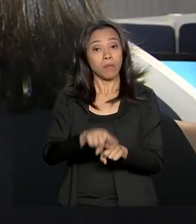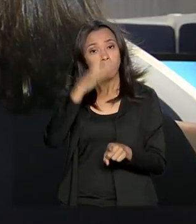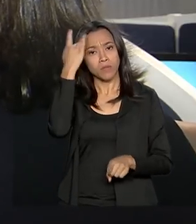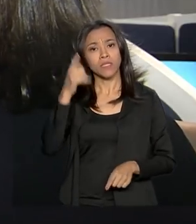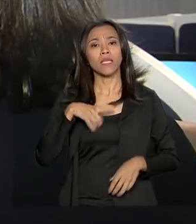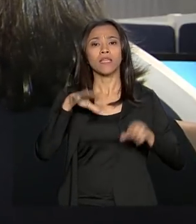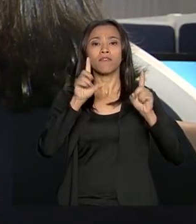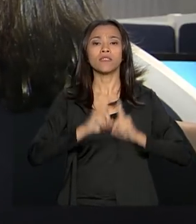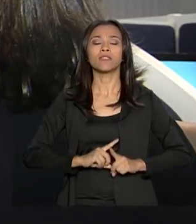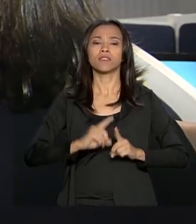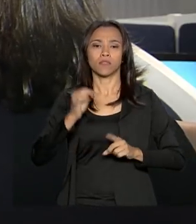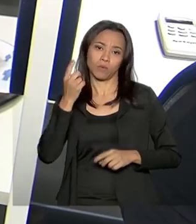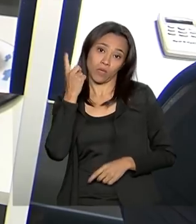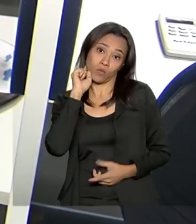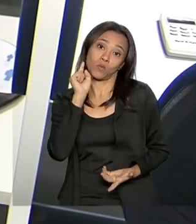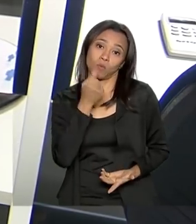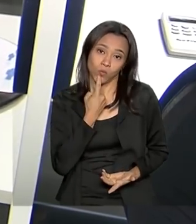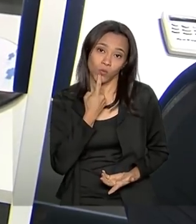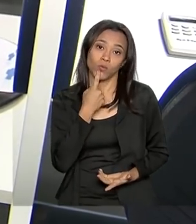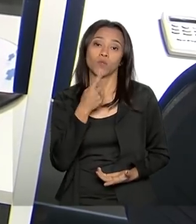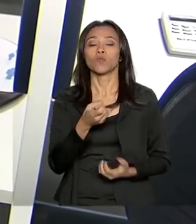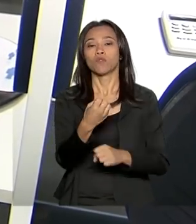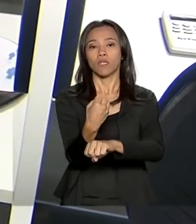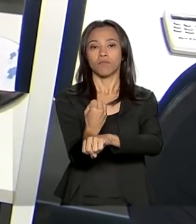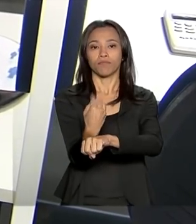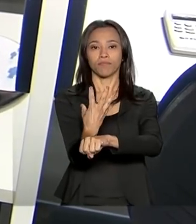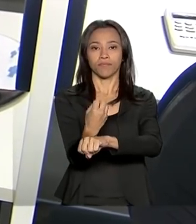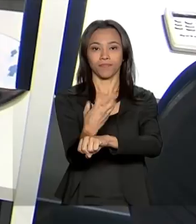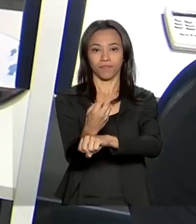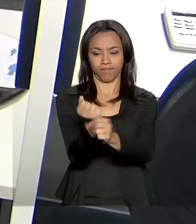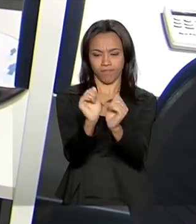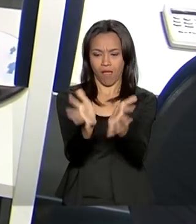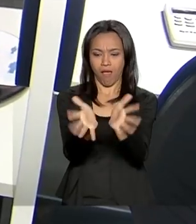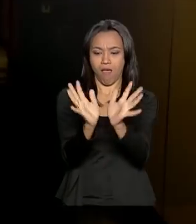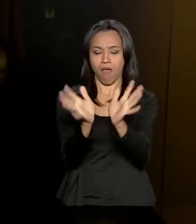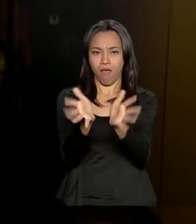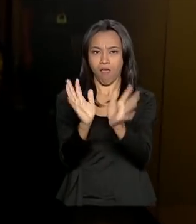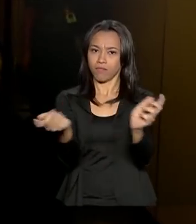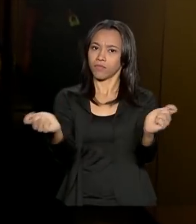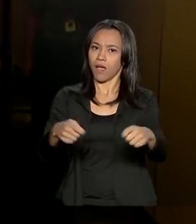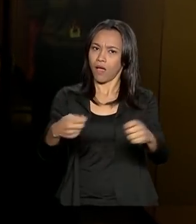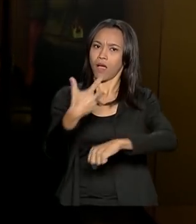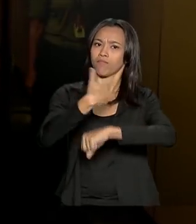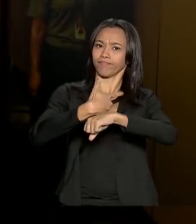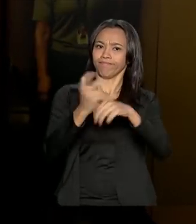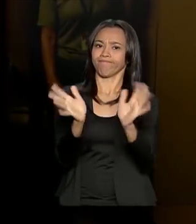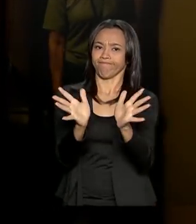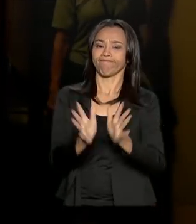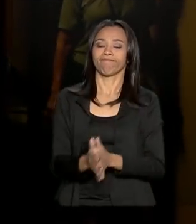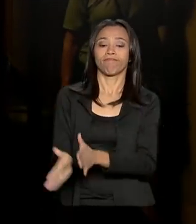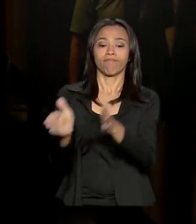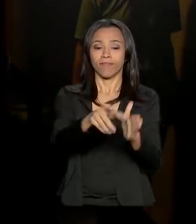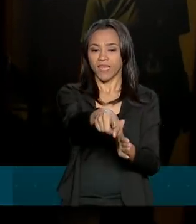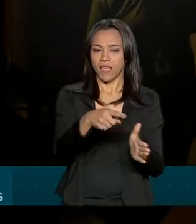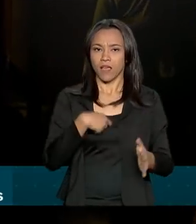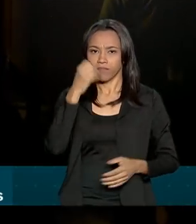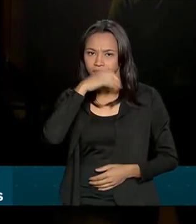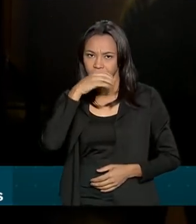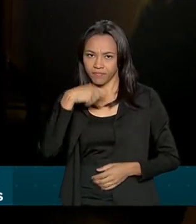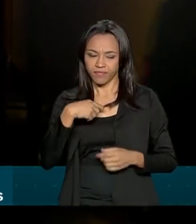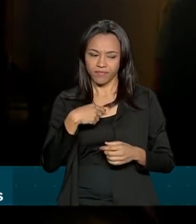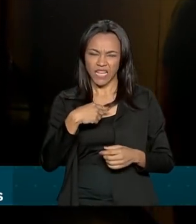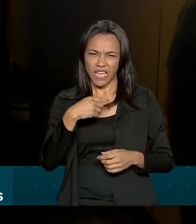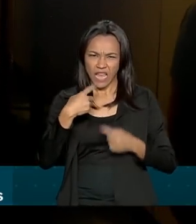com deficiência auditiva, fazer videochamadas e conversar por libras. Nenhuma denúncia é ignorada no DISC-100.